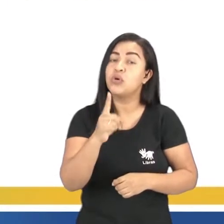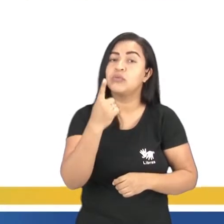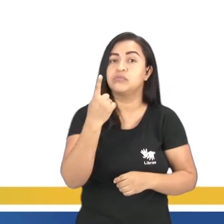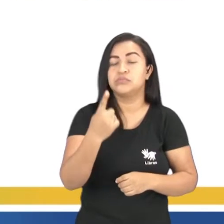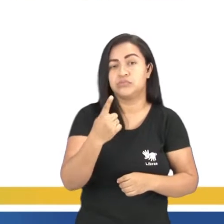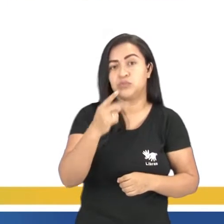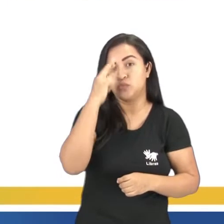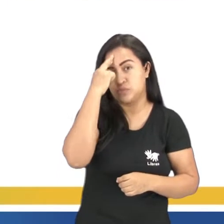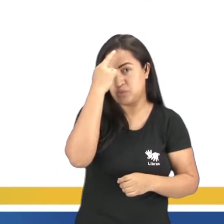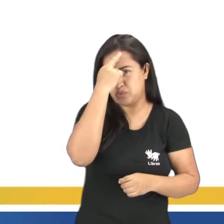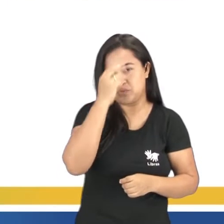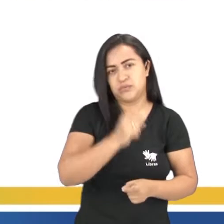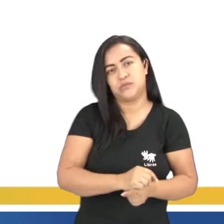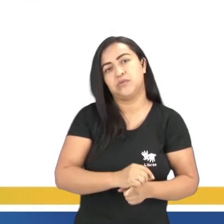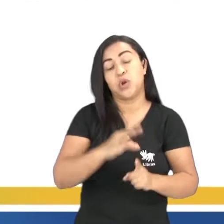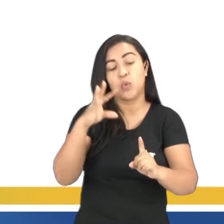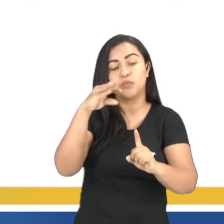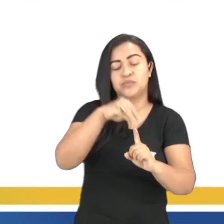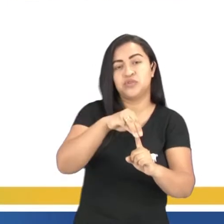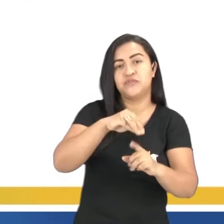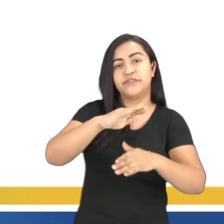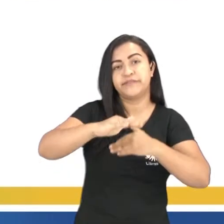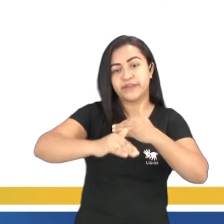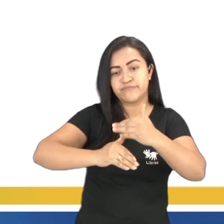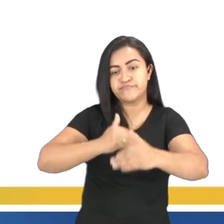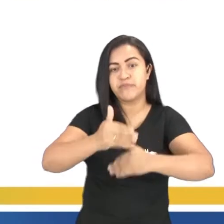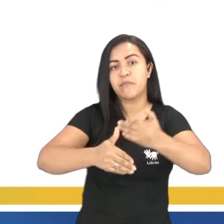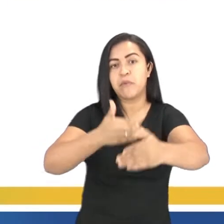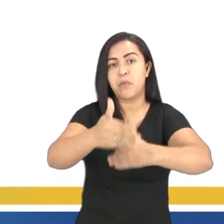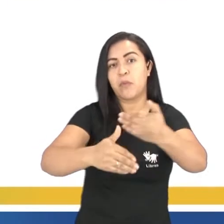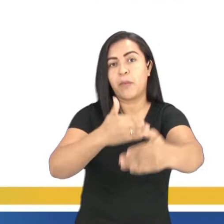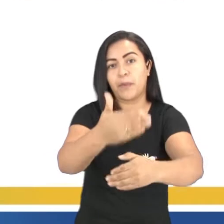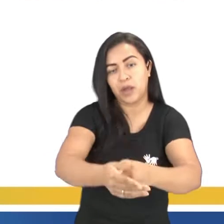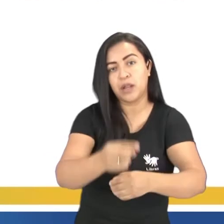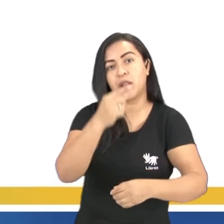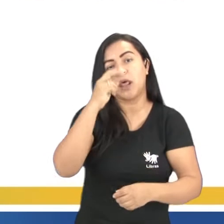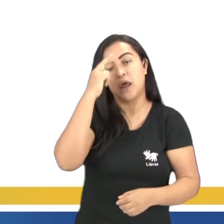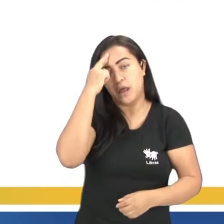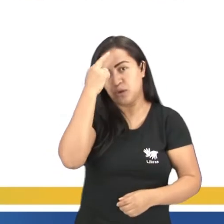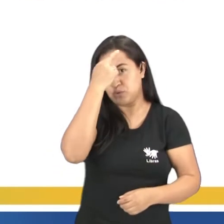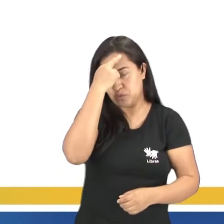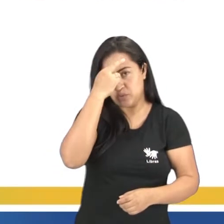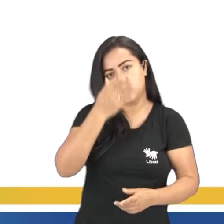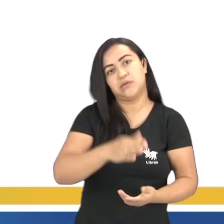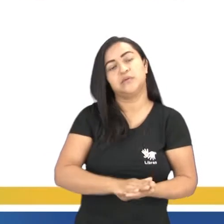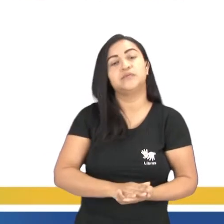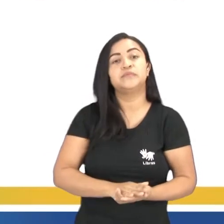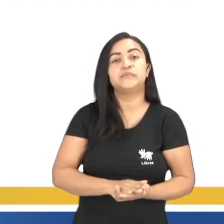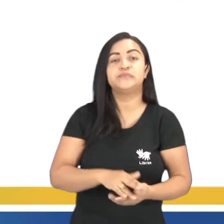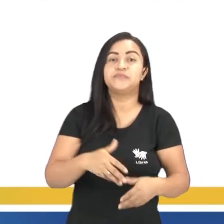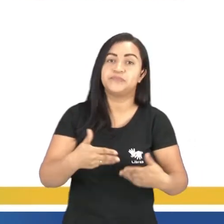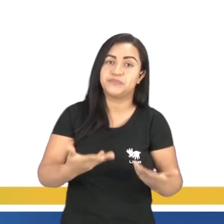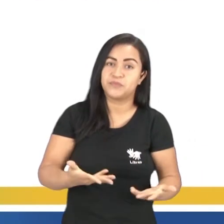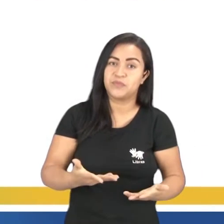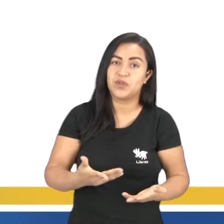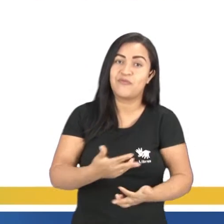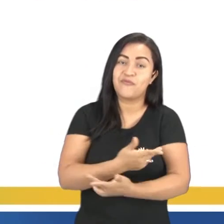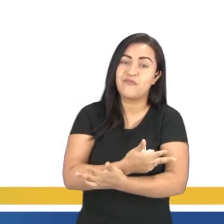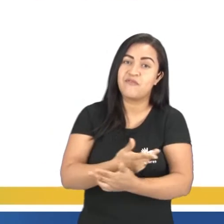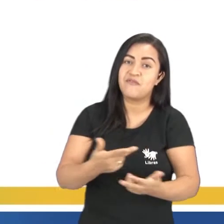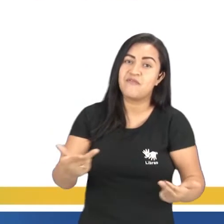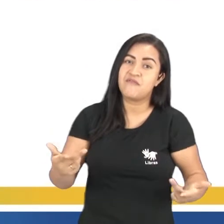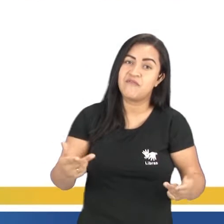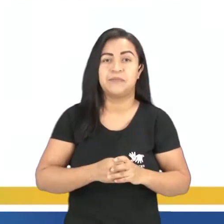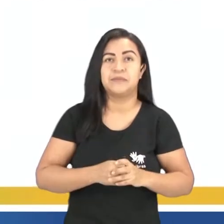e vai se desenrolar dentro desse conflito a história, certo? Então, vários temas,